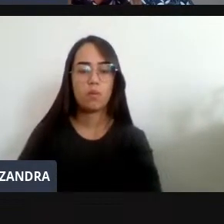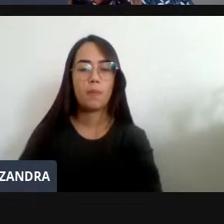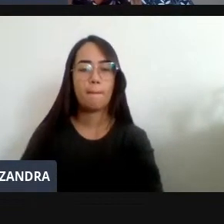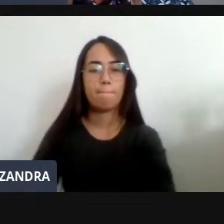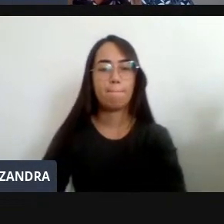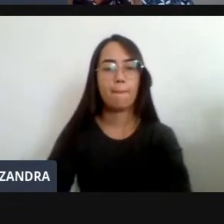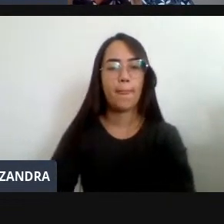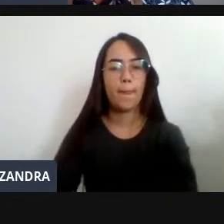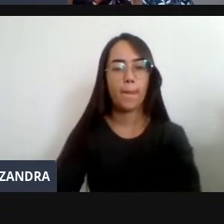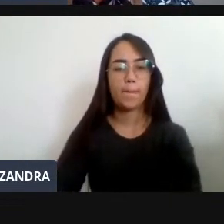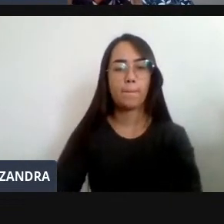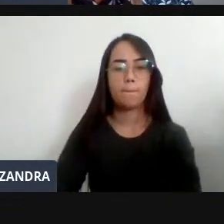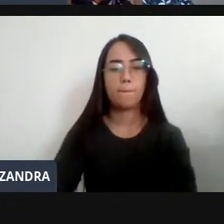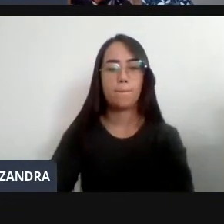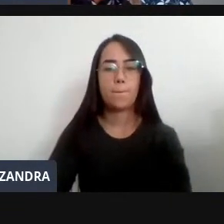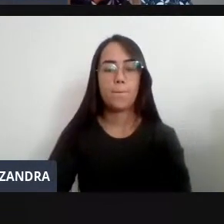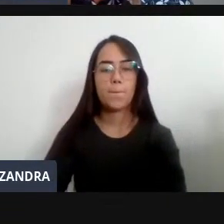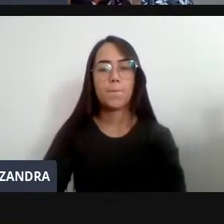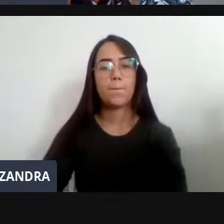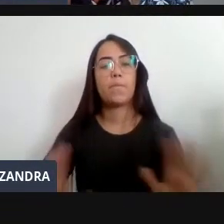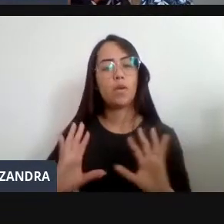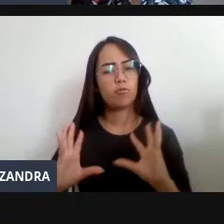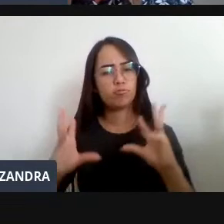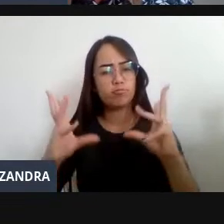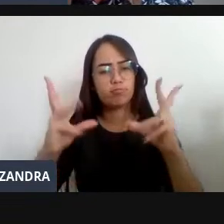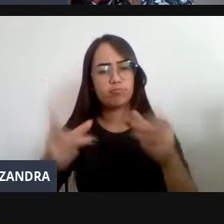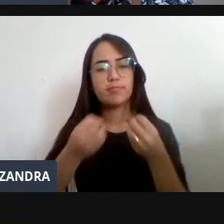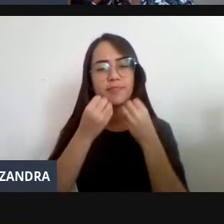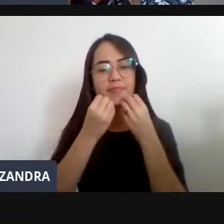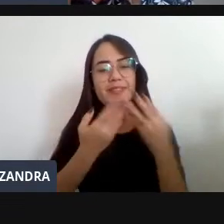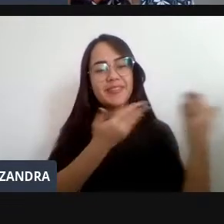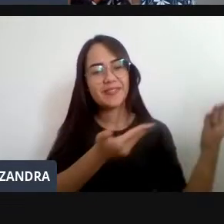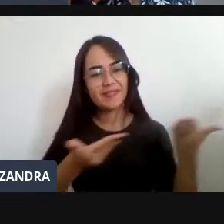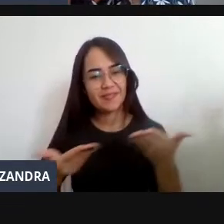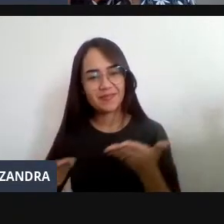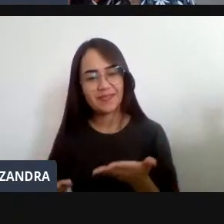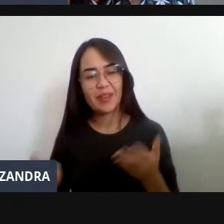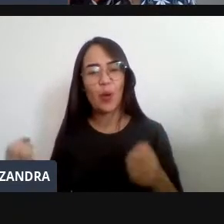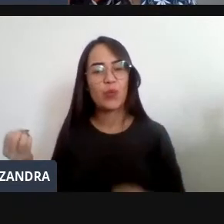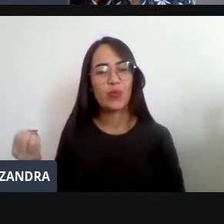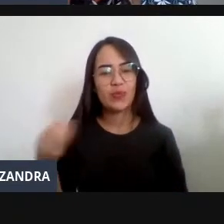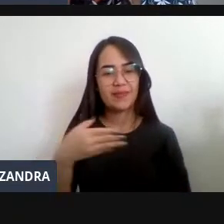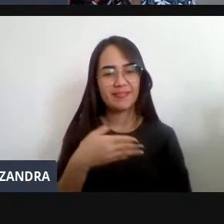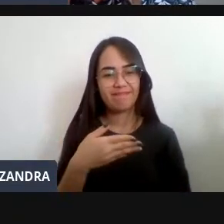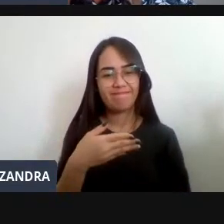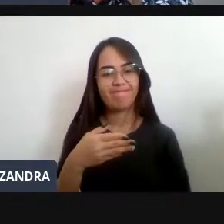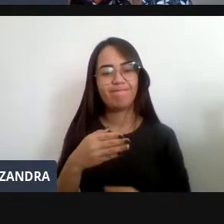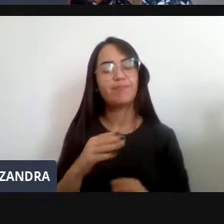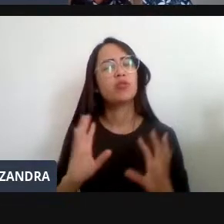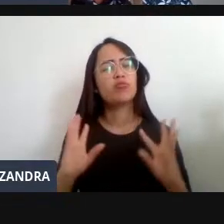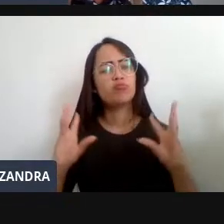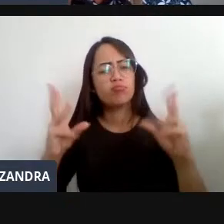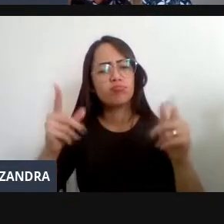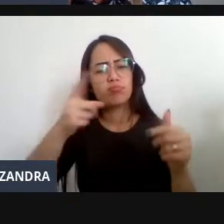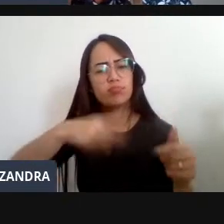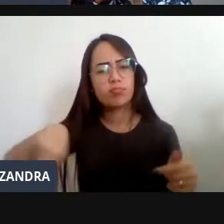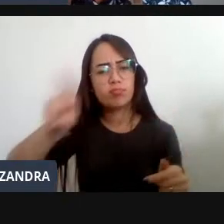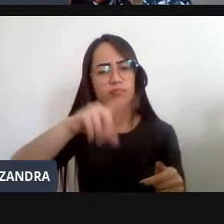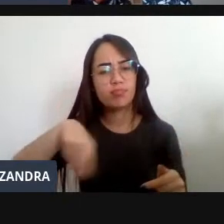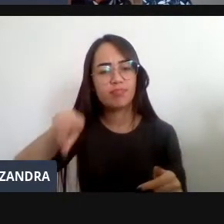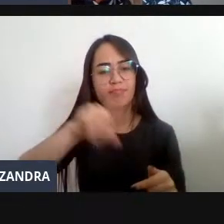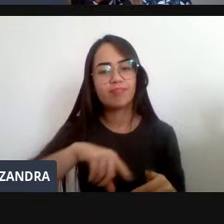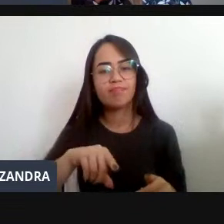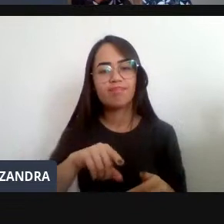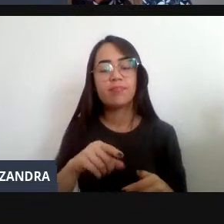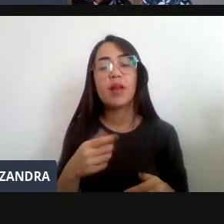Então Sejam Todos E Todos Bem Vindos Ao Nosso Semestre A Todos Vocês Eu Desejo Que